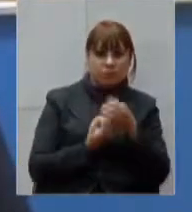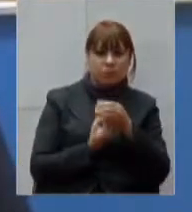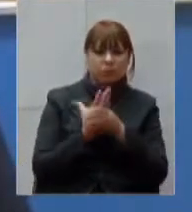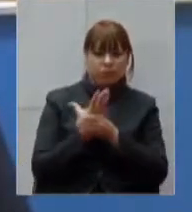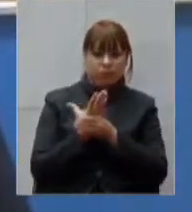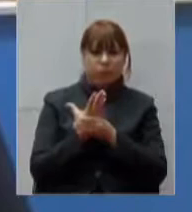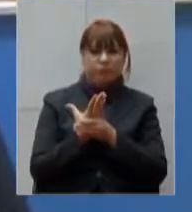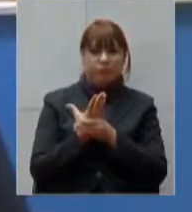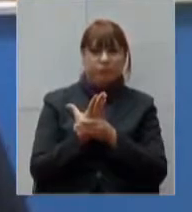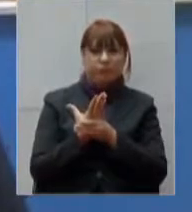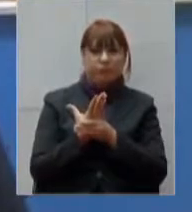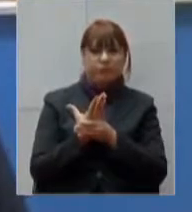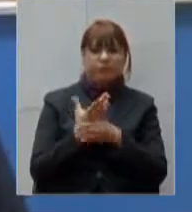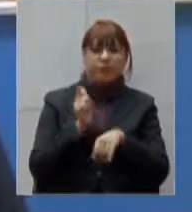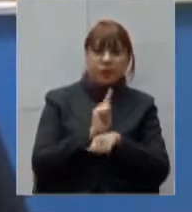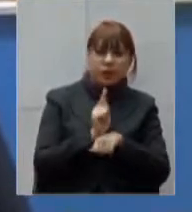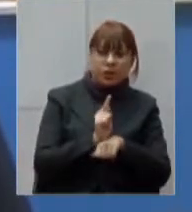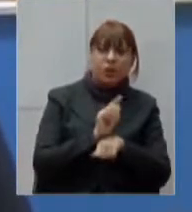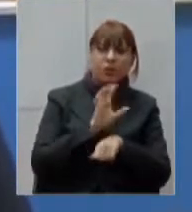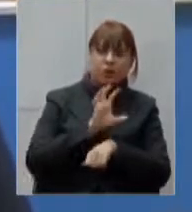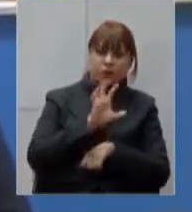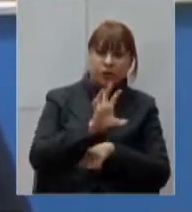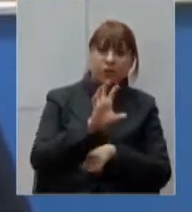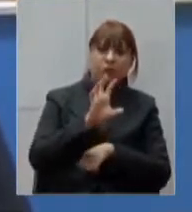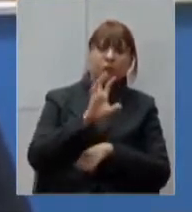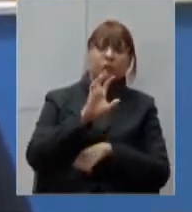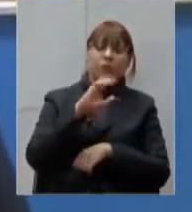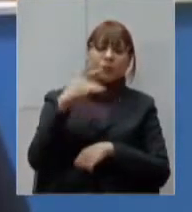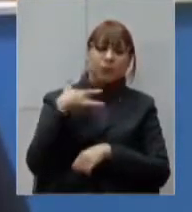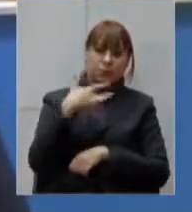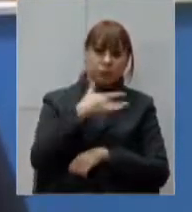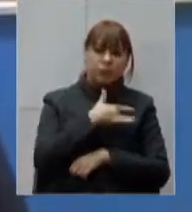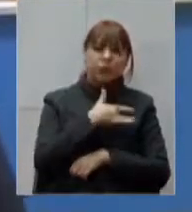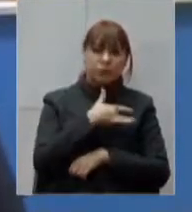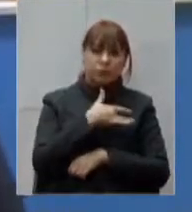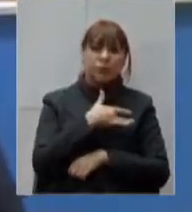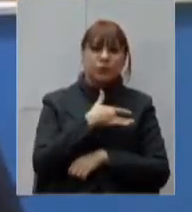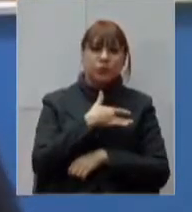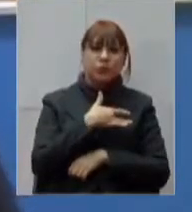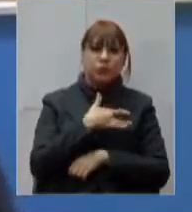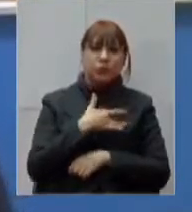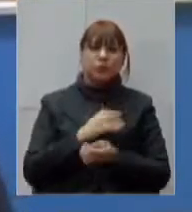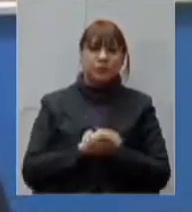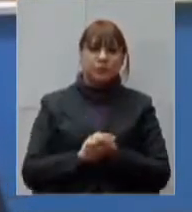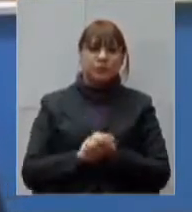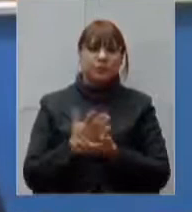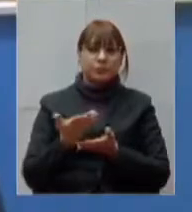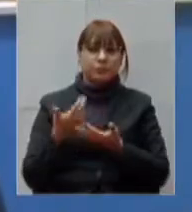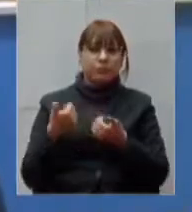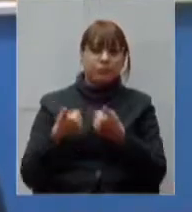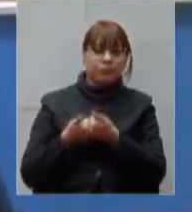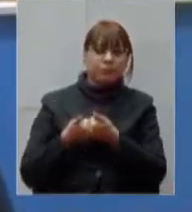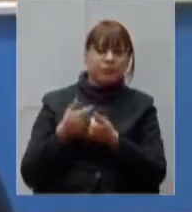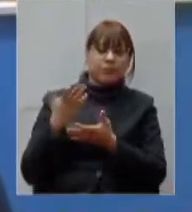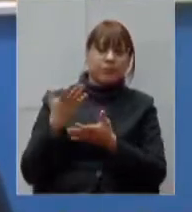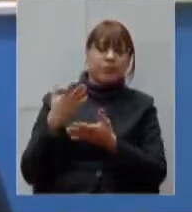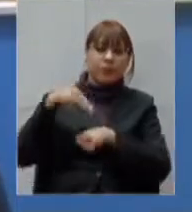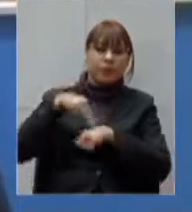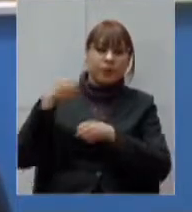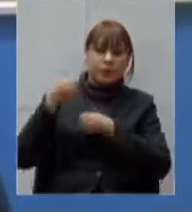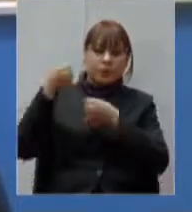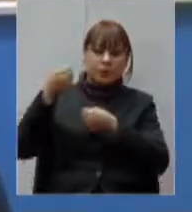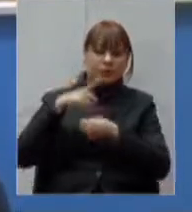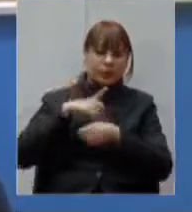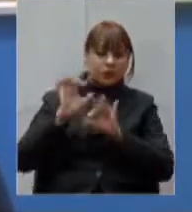que é a gerência regional de saúde sediada numa cidade próxima a nossa de Muriaé que é a cidade de Ubar é um plano de